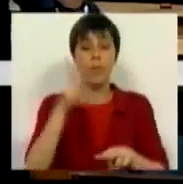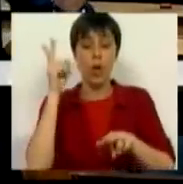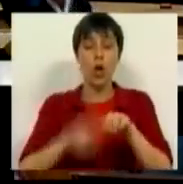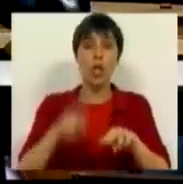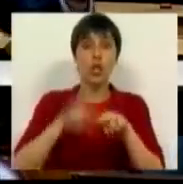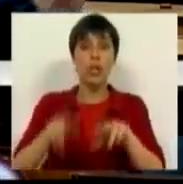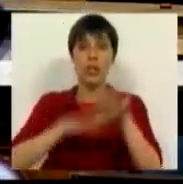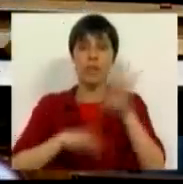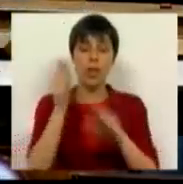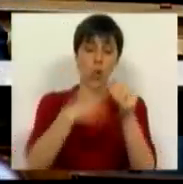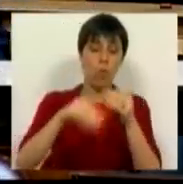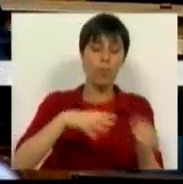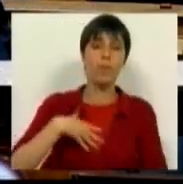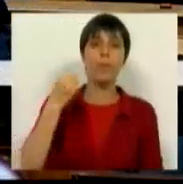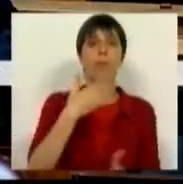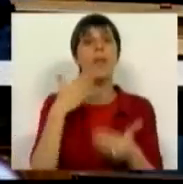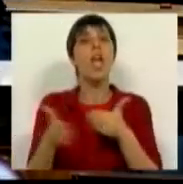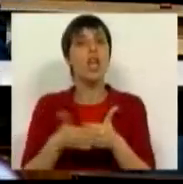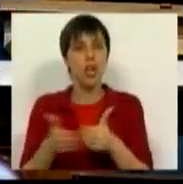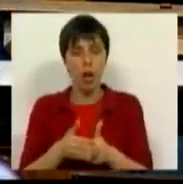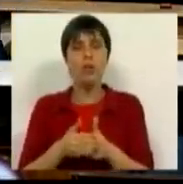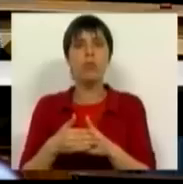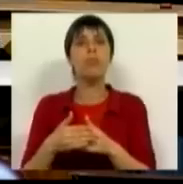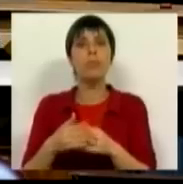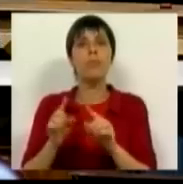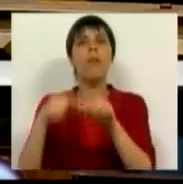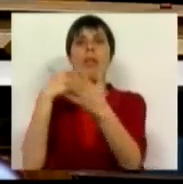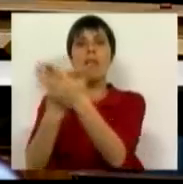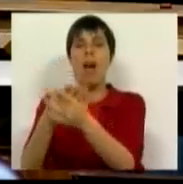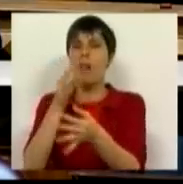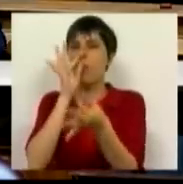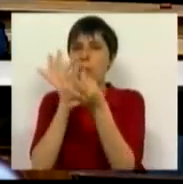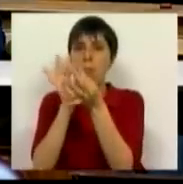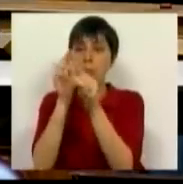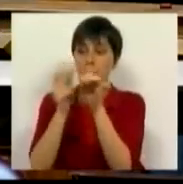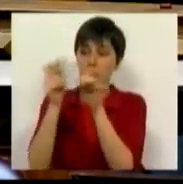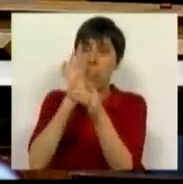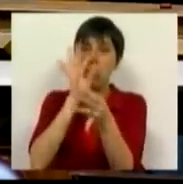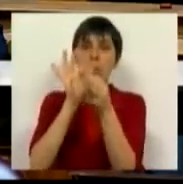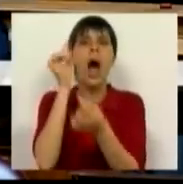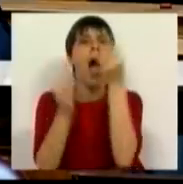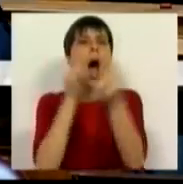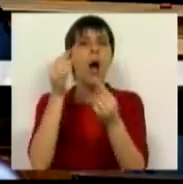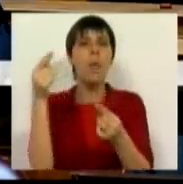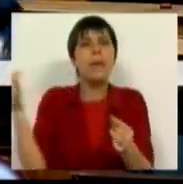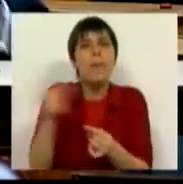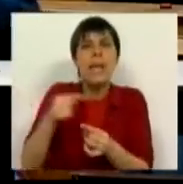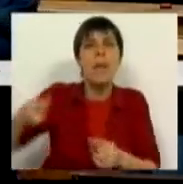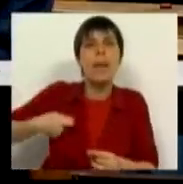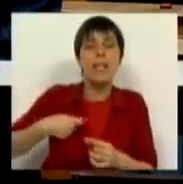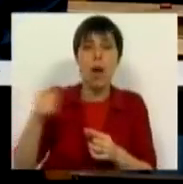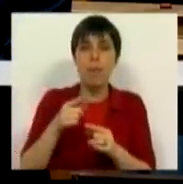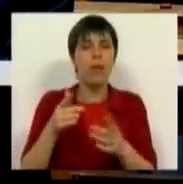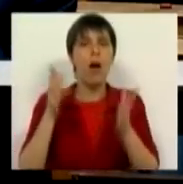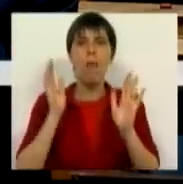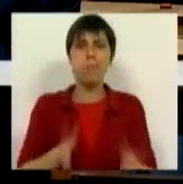cortes que fizeram no complemento solidário para idosos sobraram para o aumento miserável que fizeram de algumas pensões mínimas. E